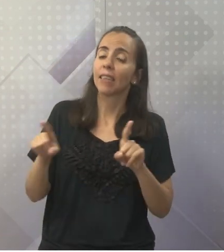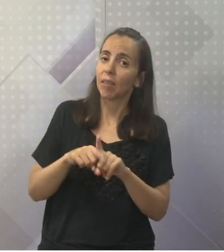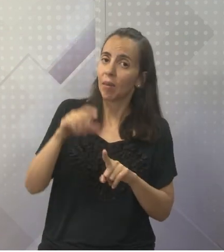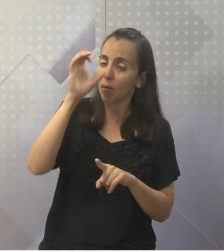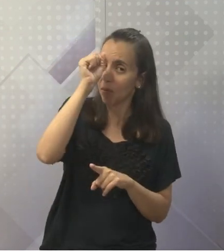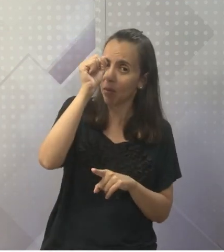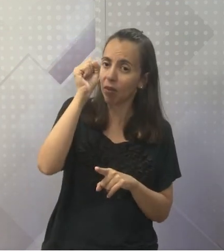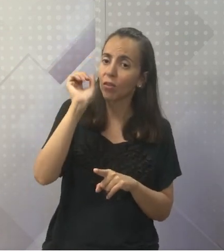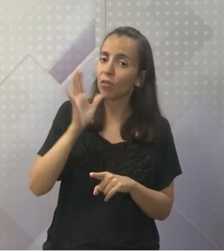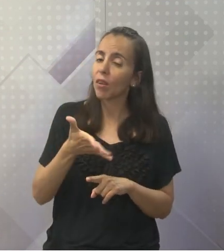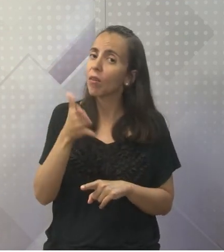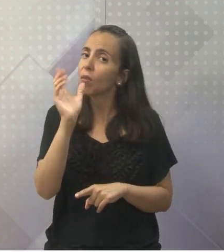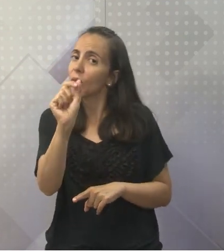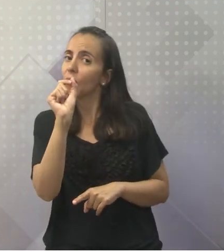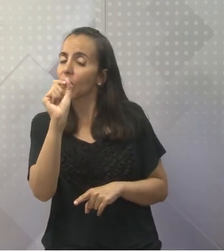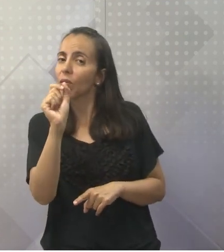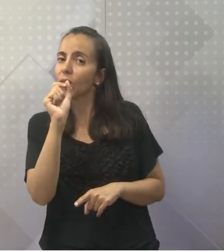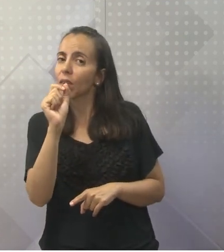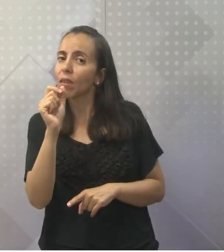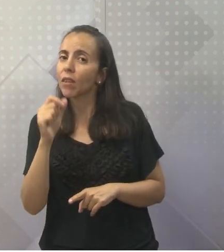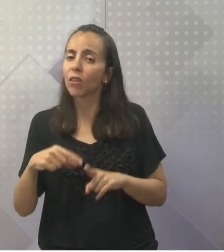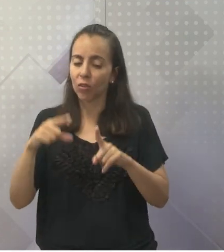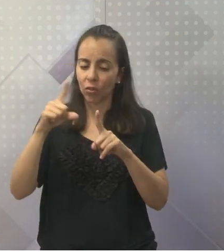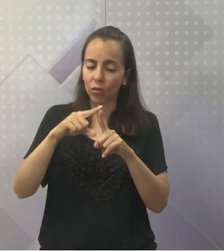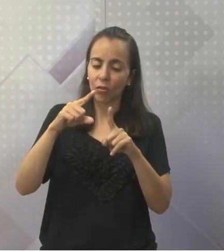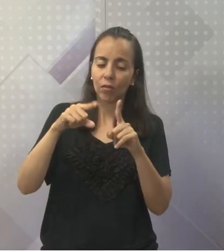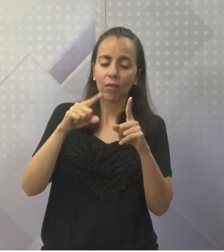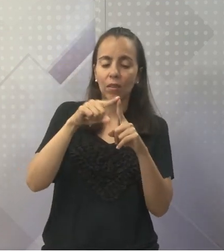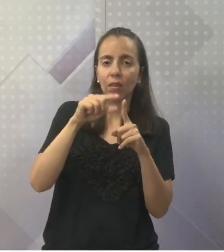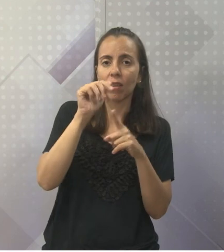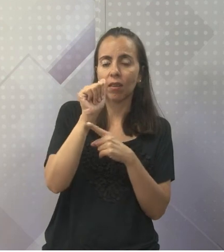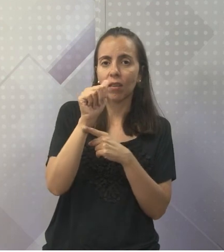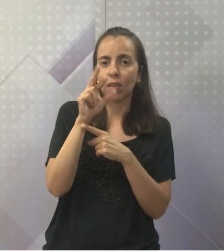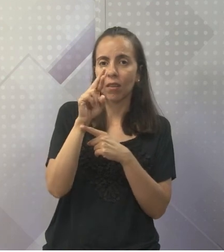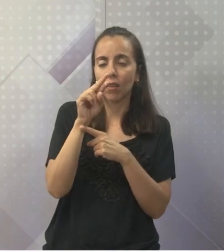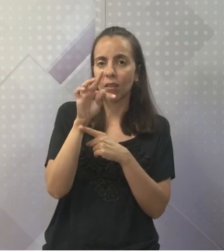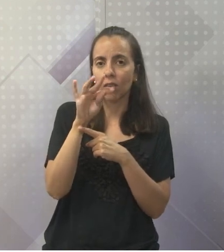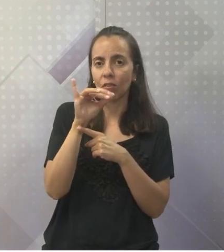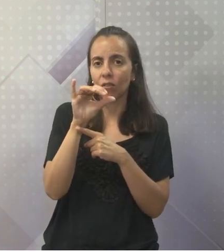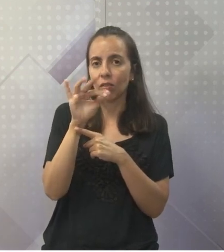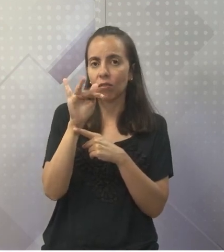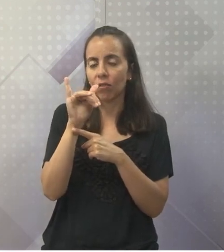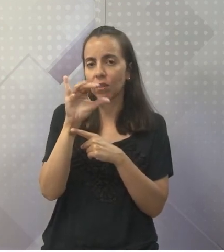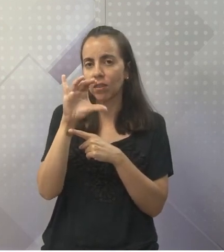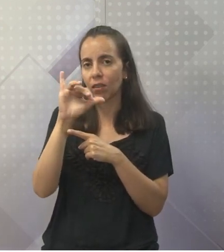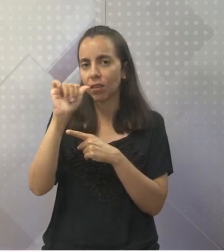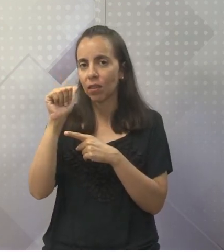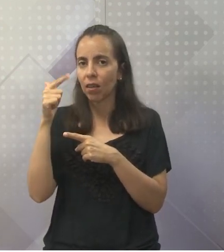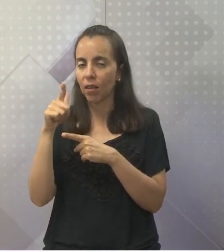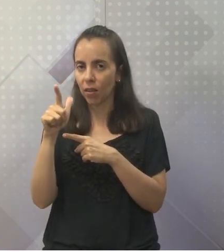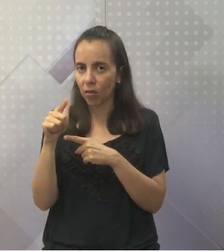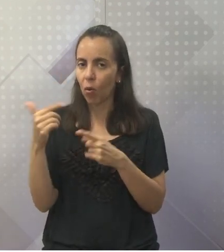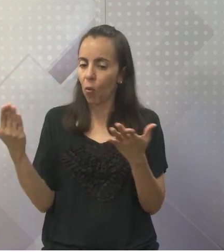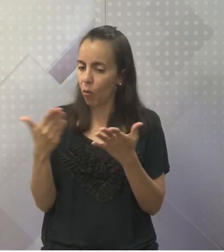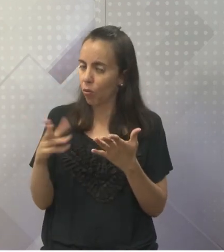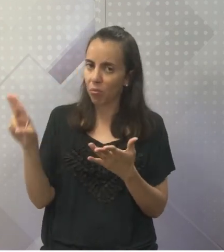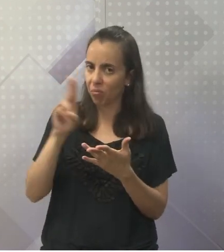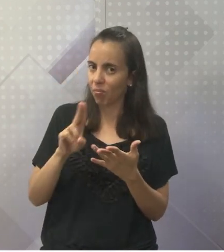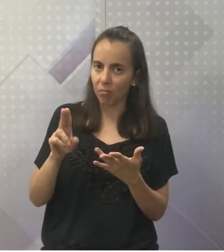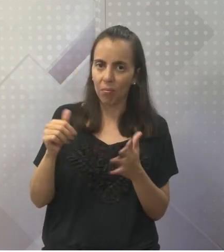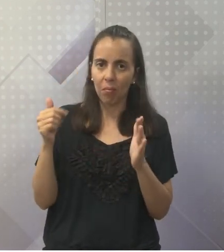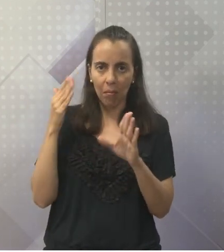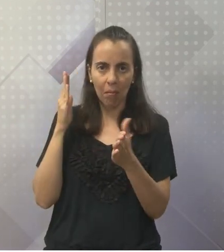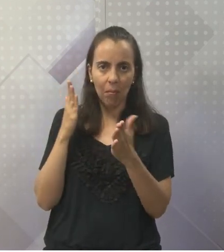sistema de classificação artificial, que está em desuso, e sobre o sistema de classificação